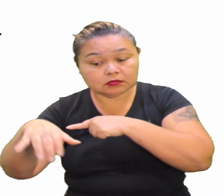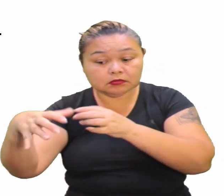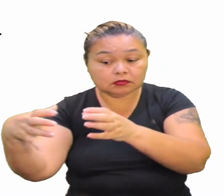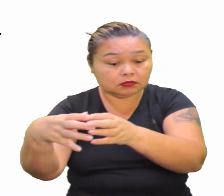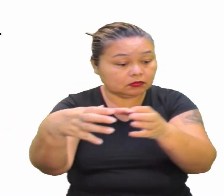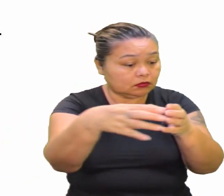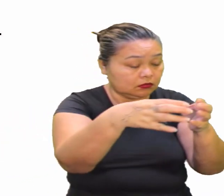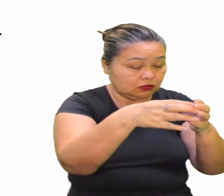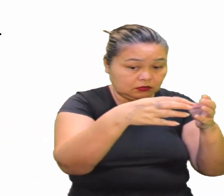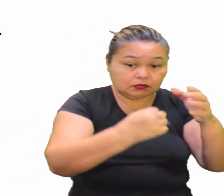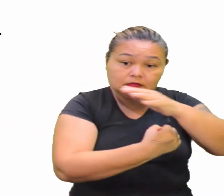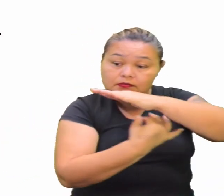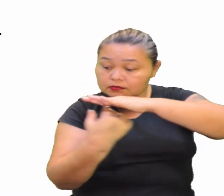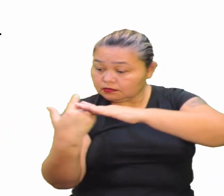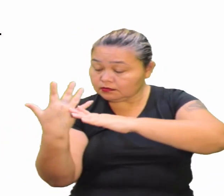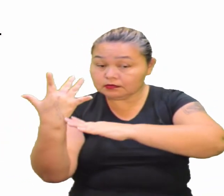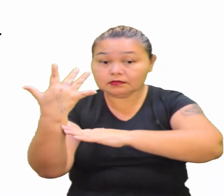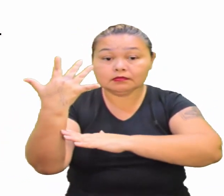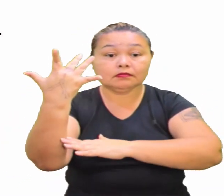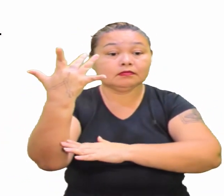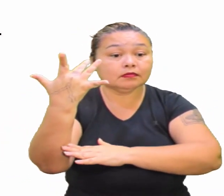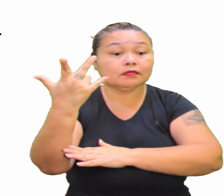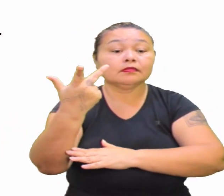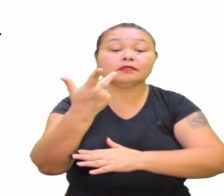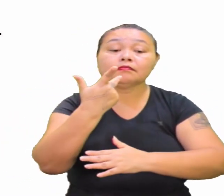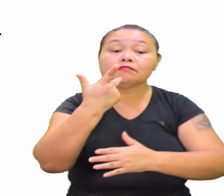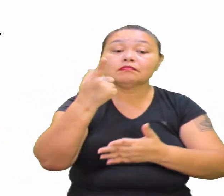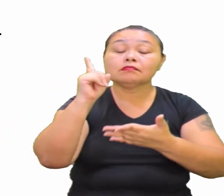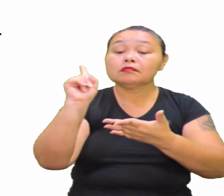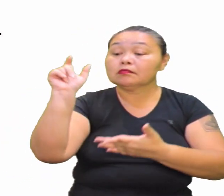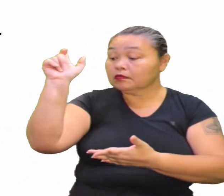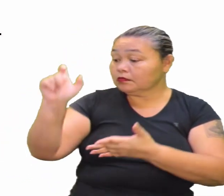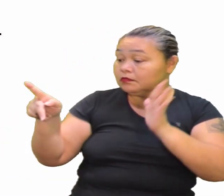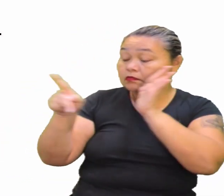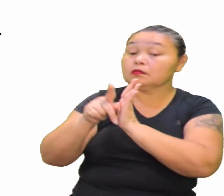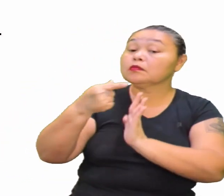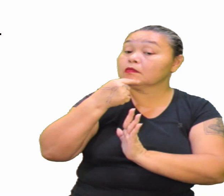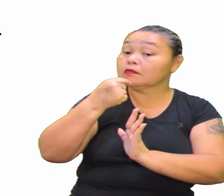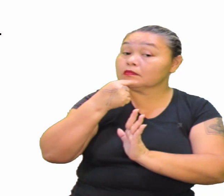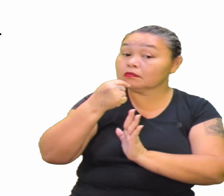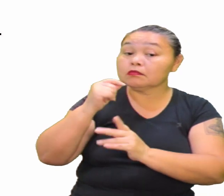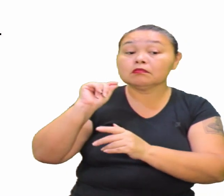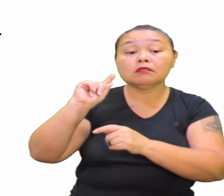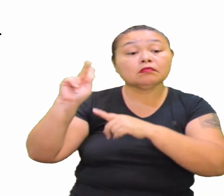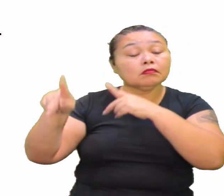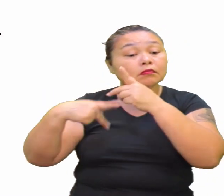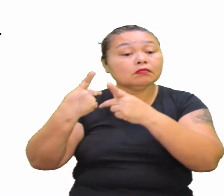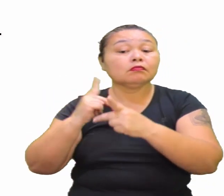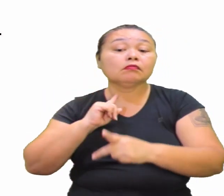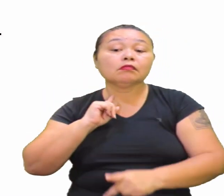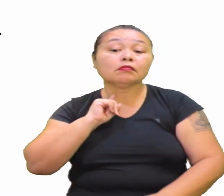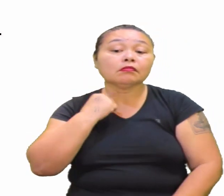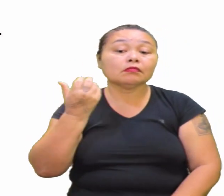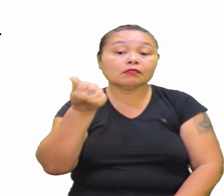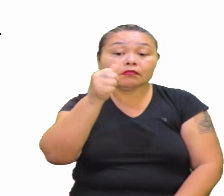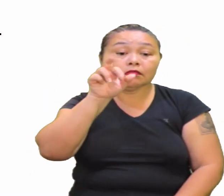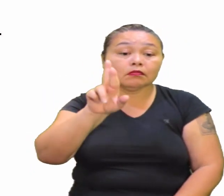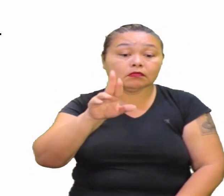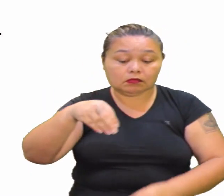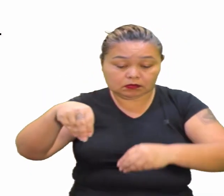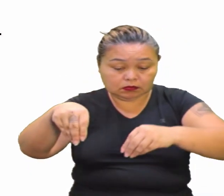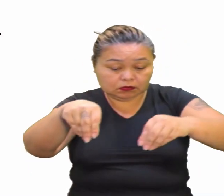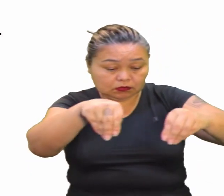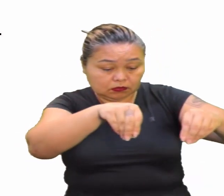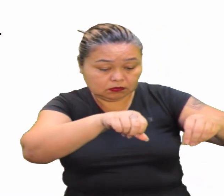Deste ecossistema Mencione ações antrópicas Que provocam a poluição Do ar Do